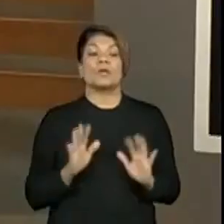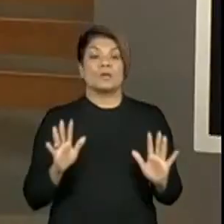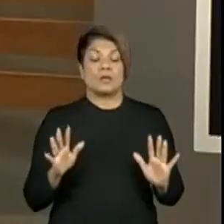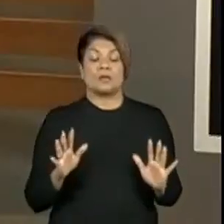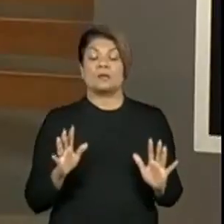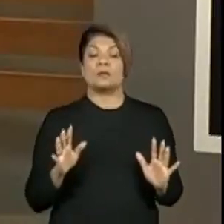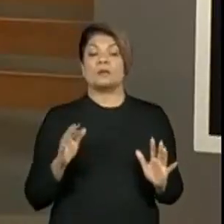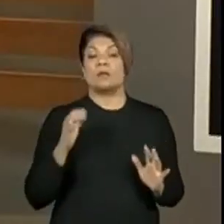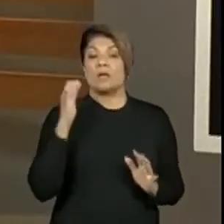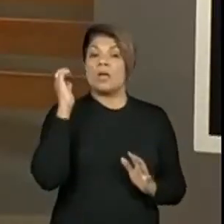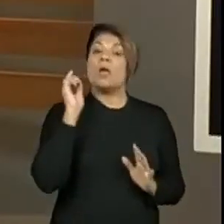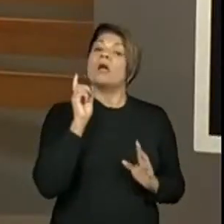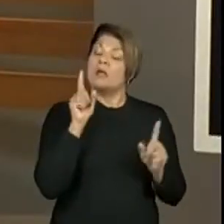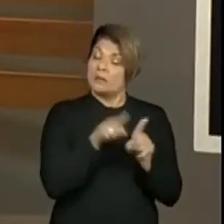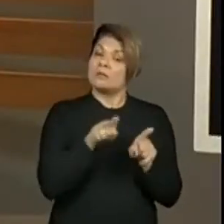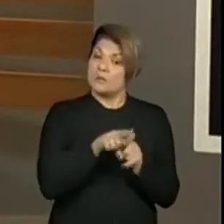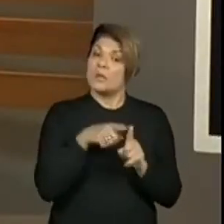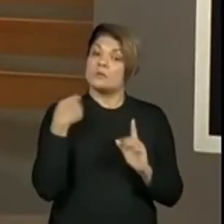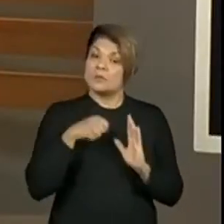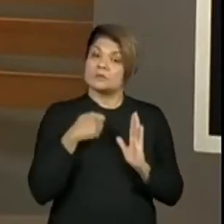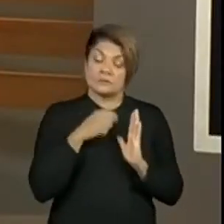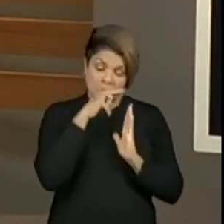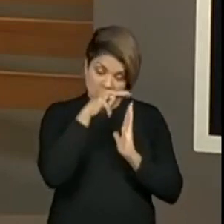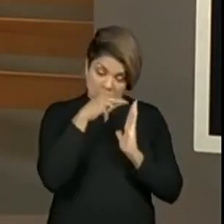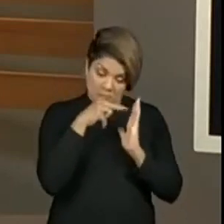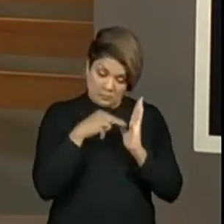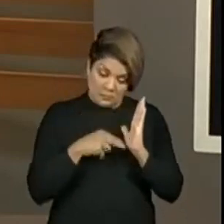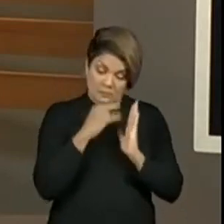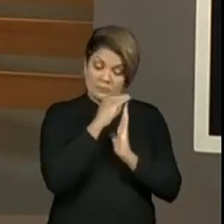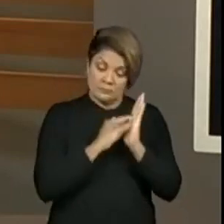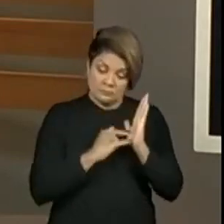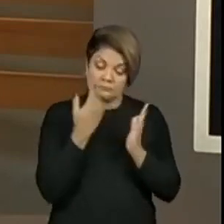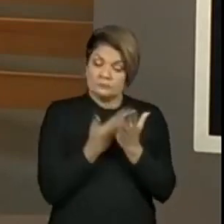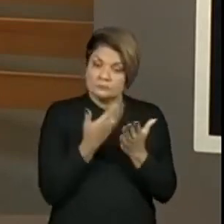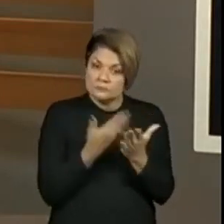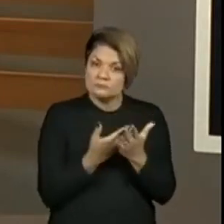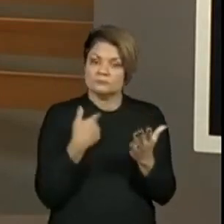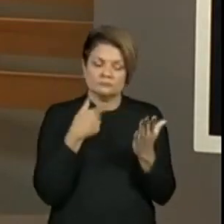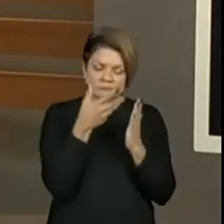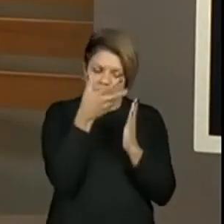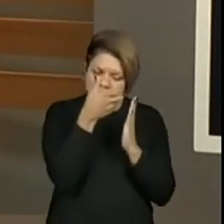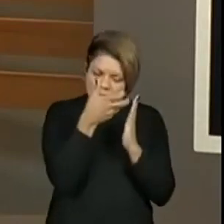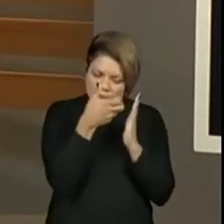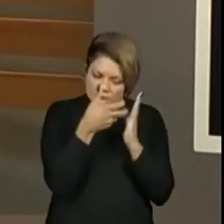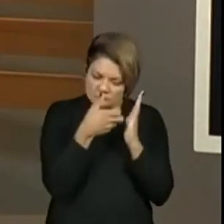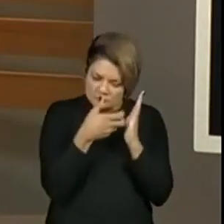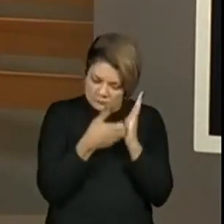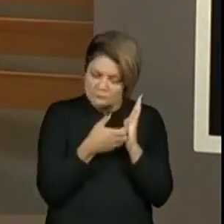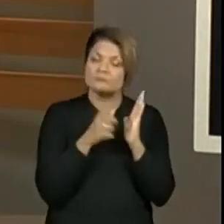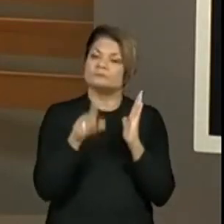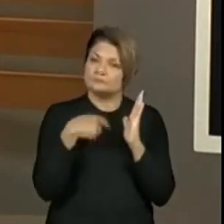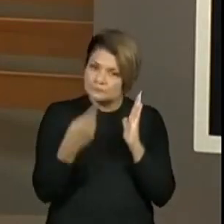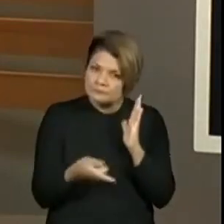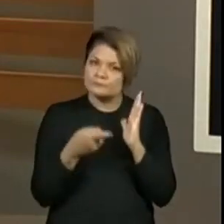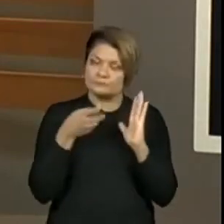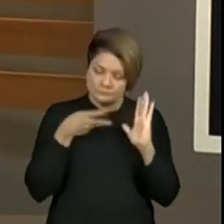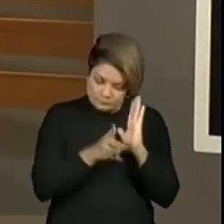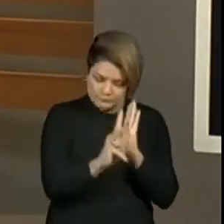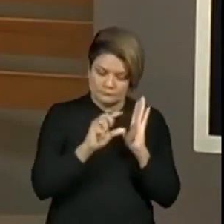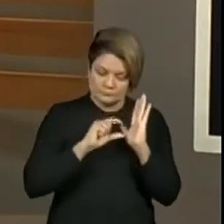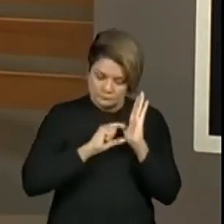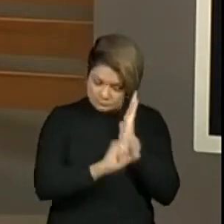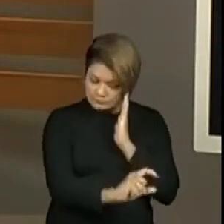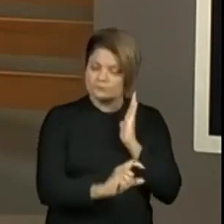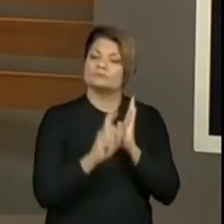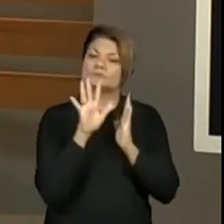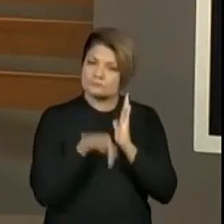a gente precisa retomar o texto. A gente precisa estudar esse texto, perceber o que tem nesse texto, para dar continuidade, para ficar muito